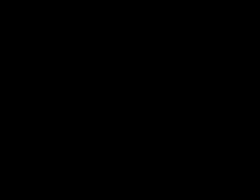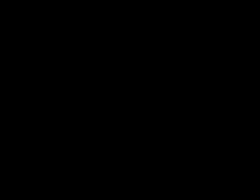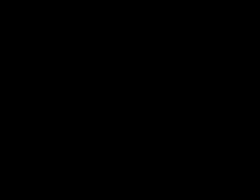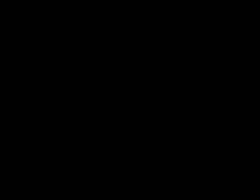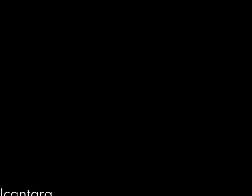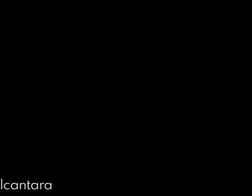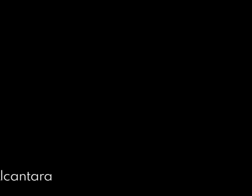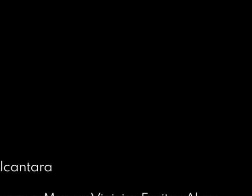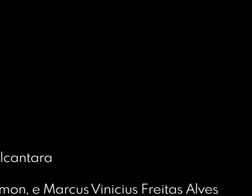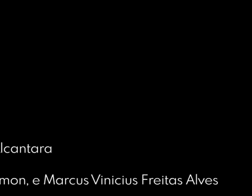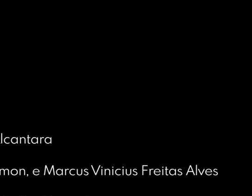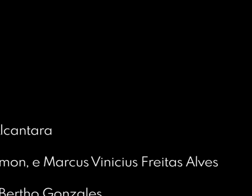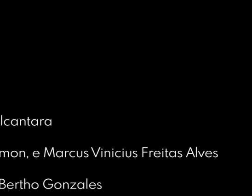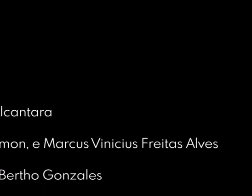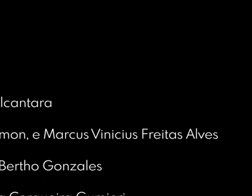Tchau! Tchau! Tchau!